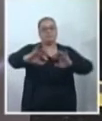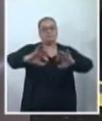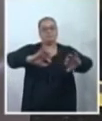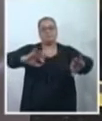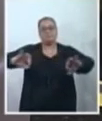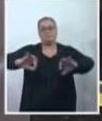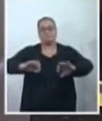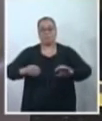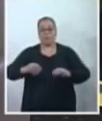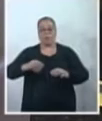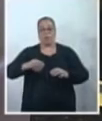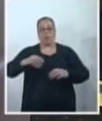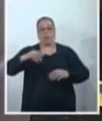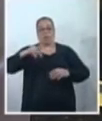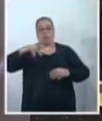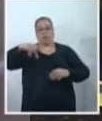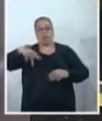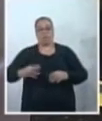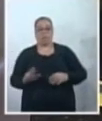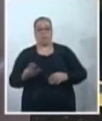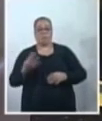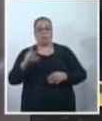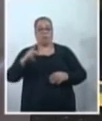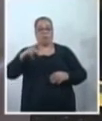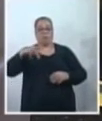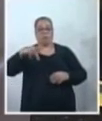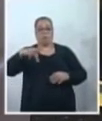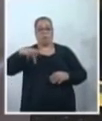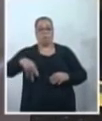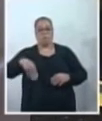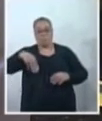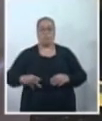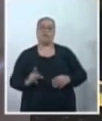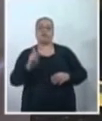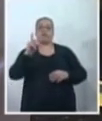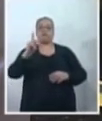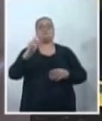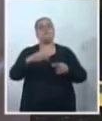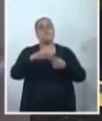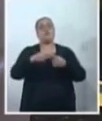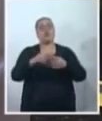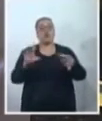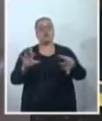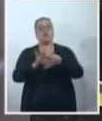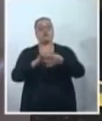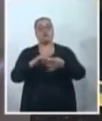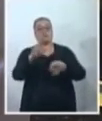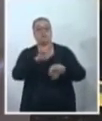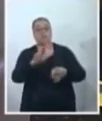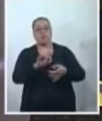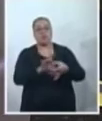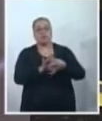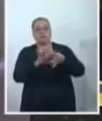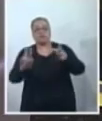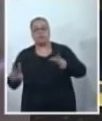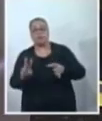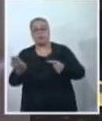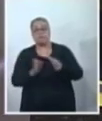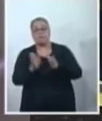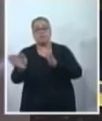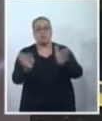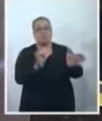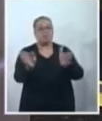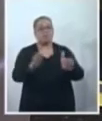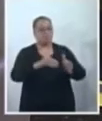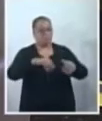publicidade e propaganda pelo projeto de conexão Uberlândia. E destinar esses valores para as áreas,